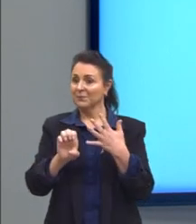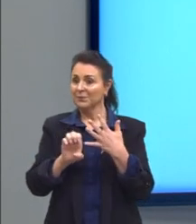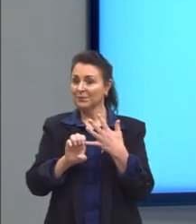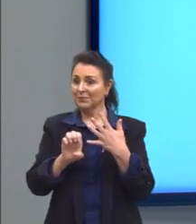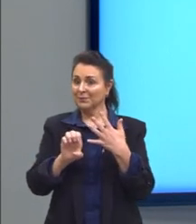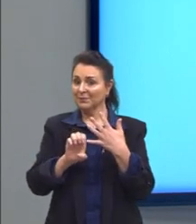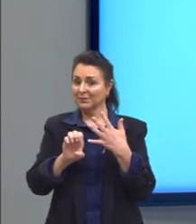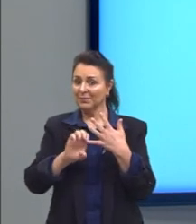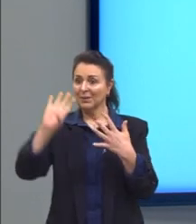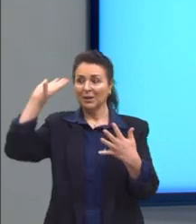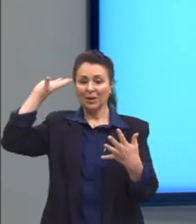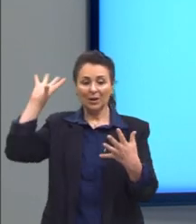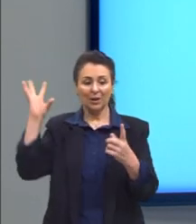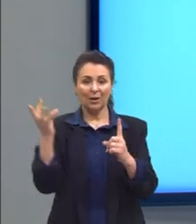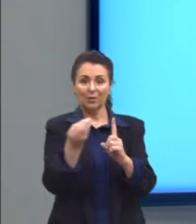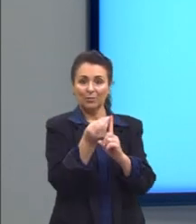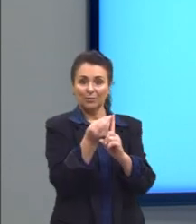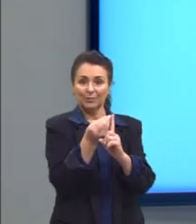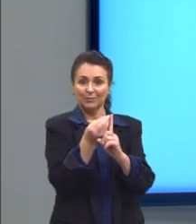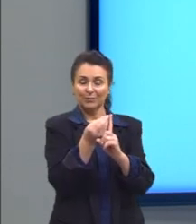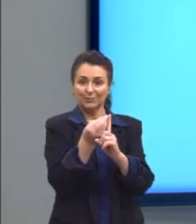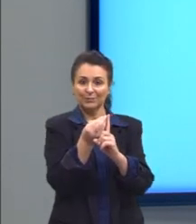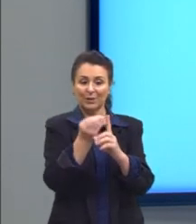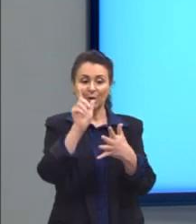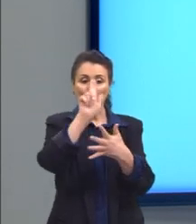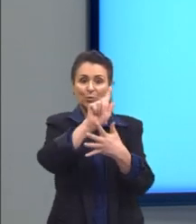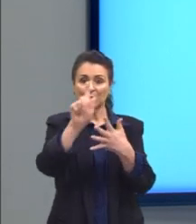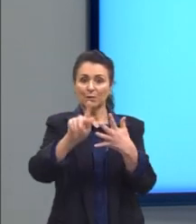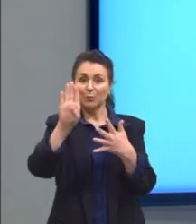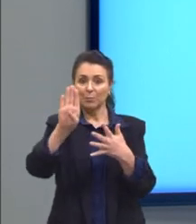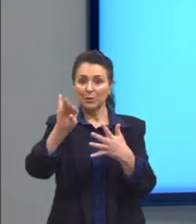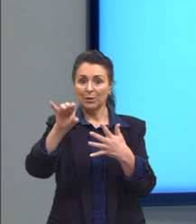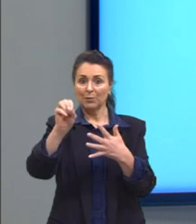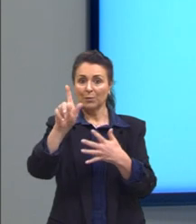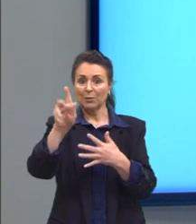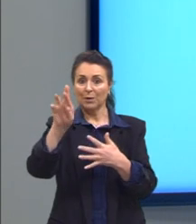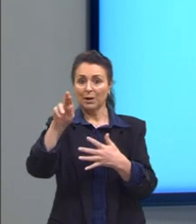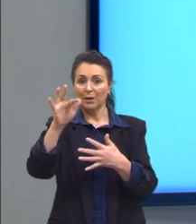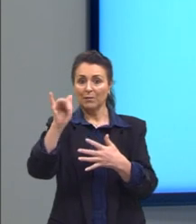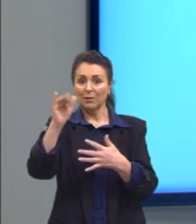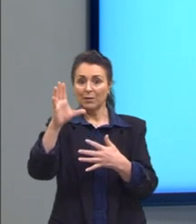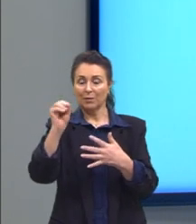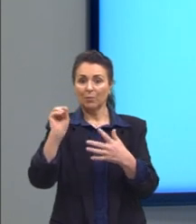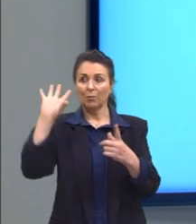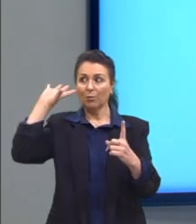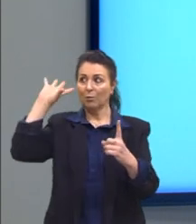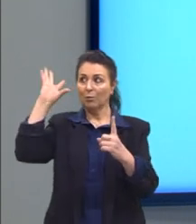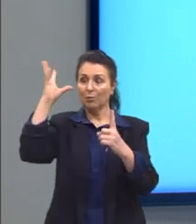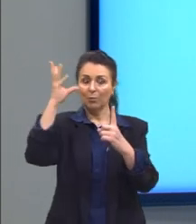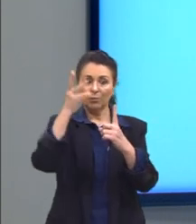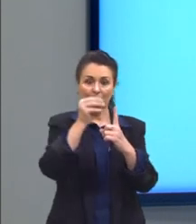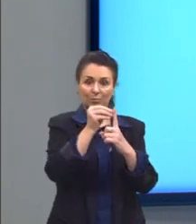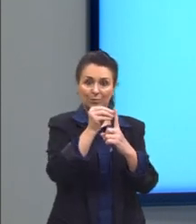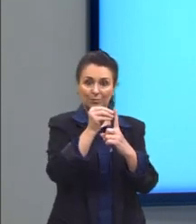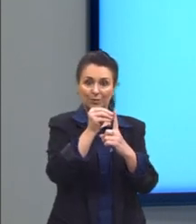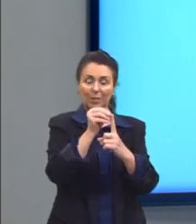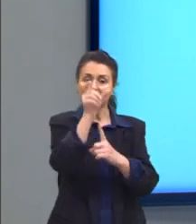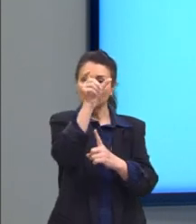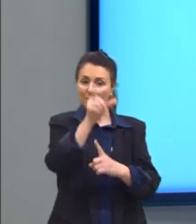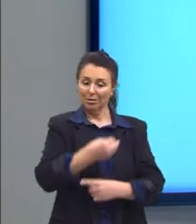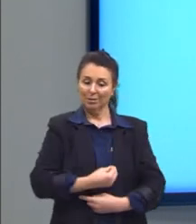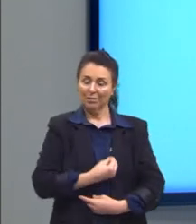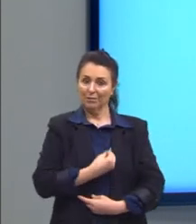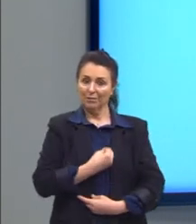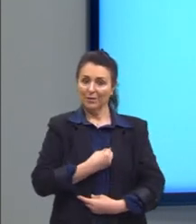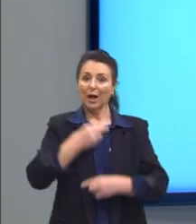biográfico. Porque o texto nada mais faz do que dá essa trajetória da vida